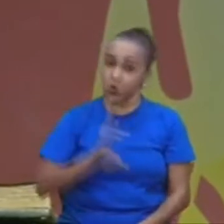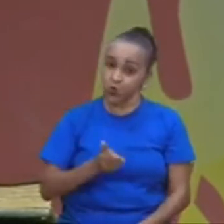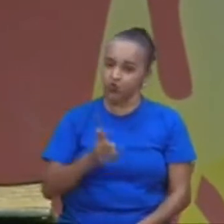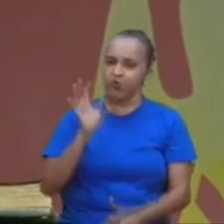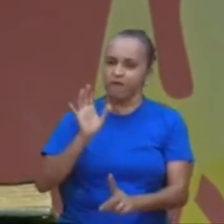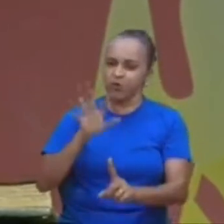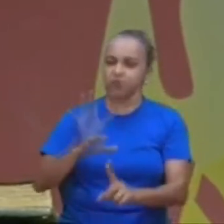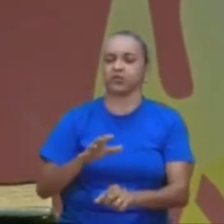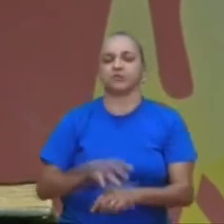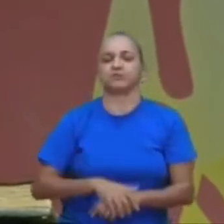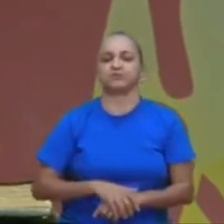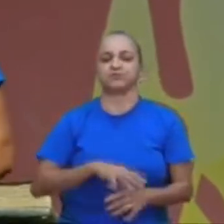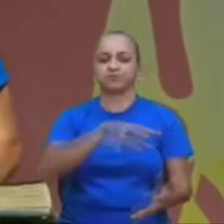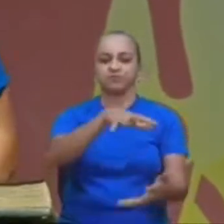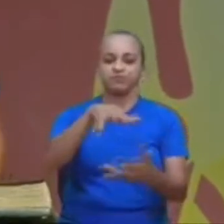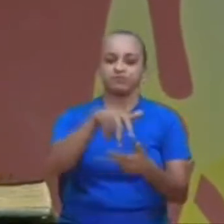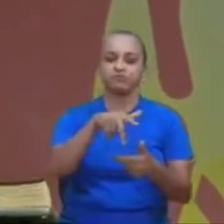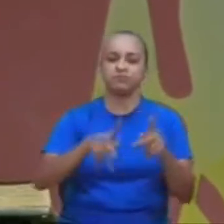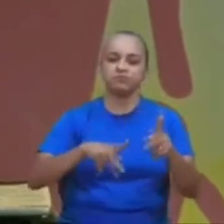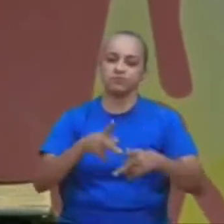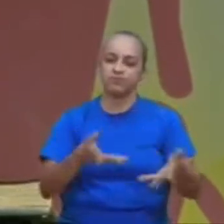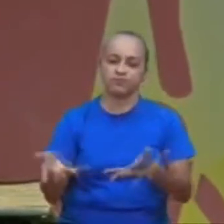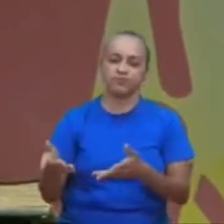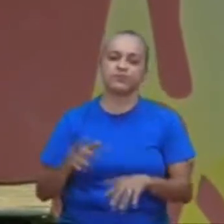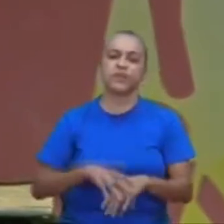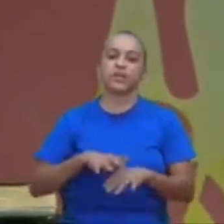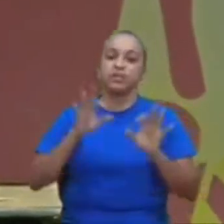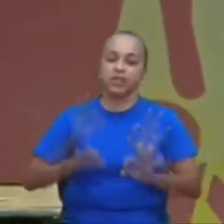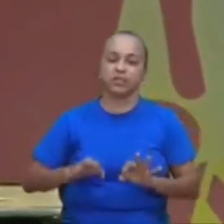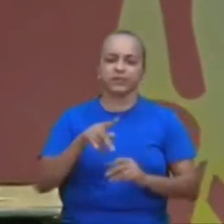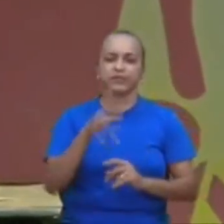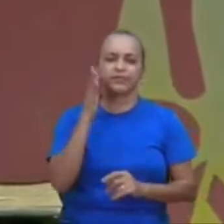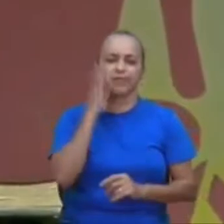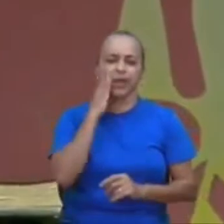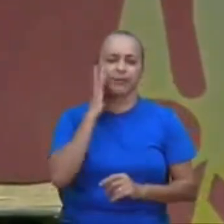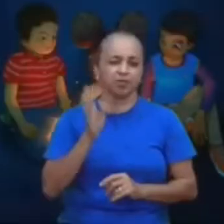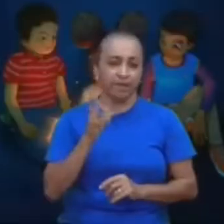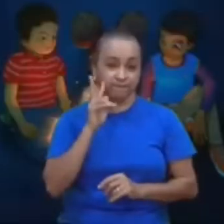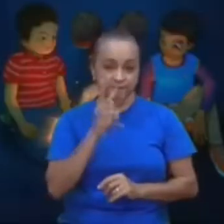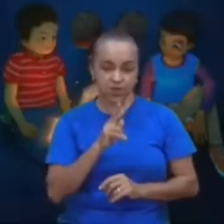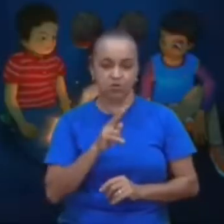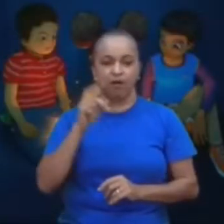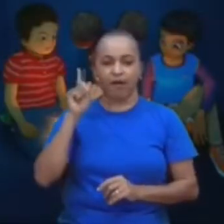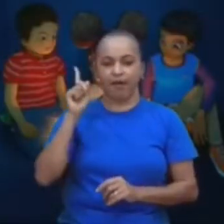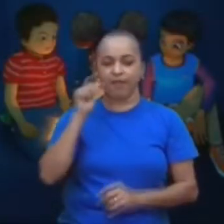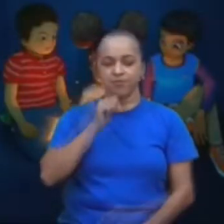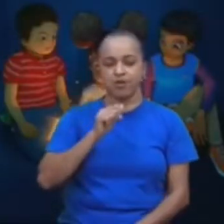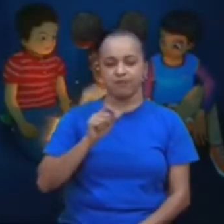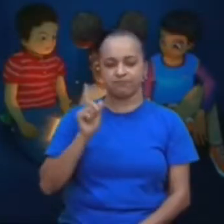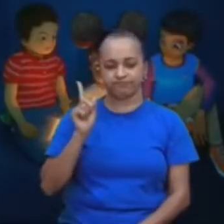Também no Paquistão, dessa aqui, com certeza você já ouviu falar, a Malala Iosafzai,